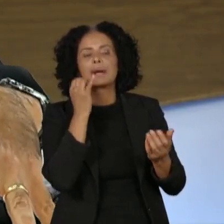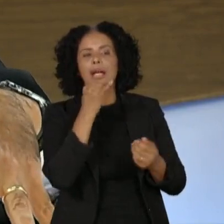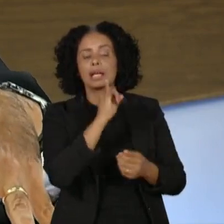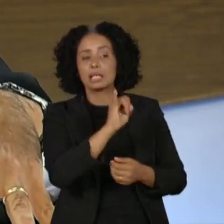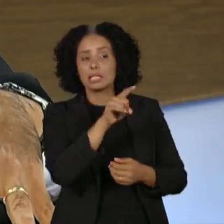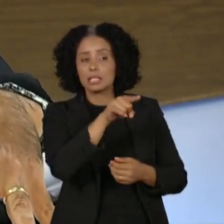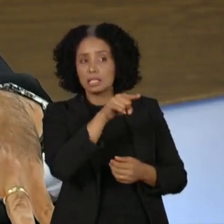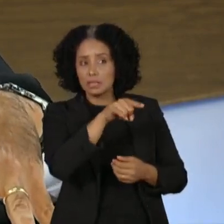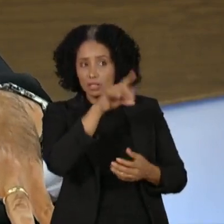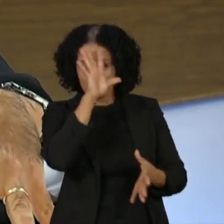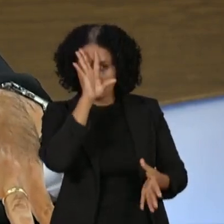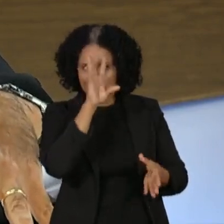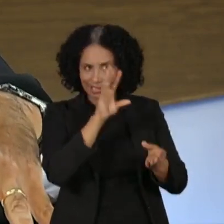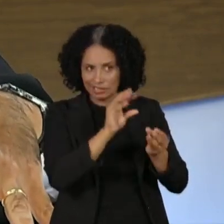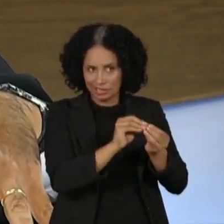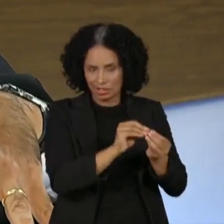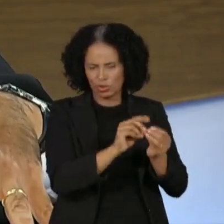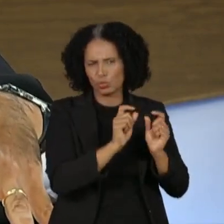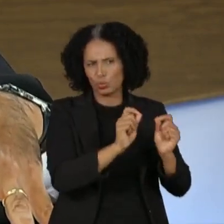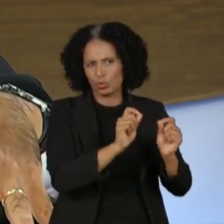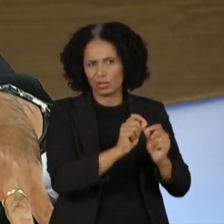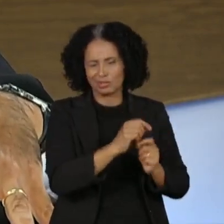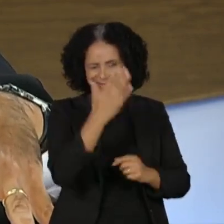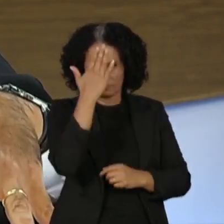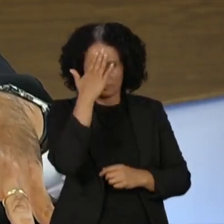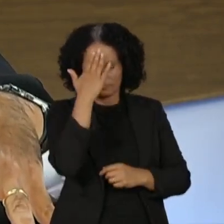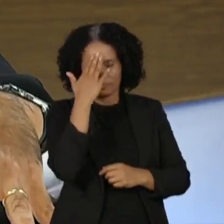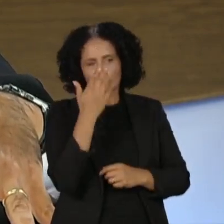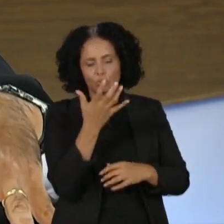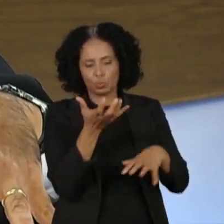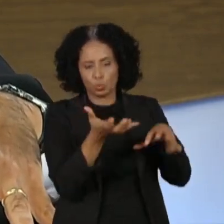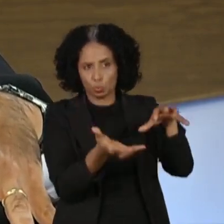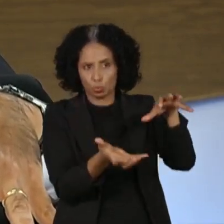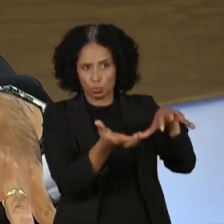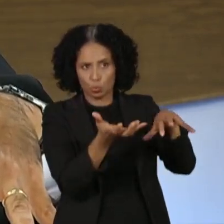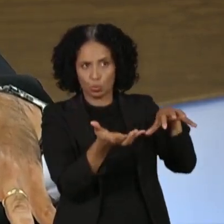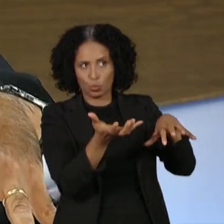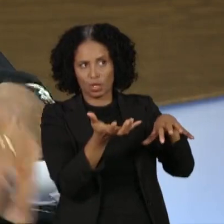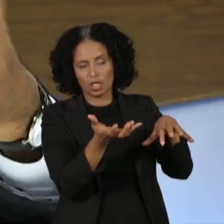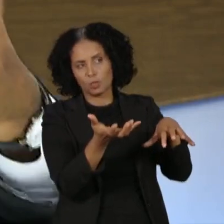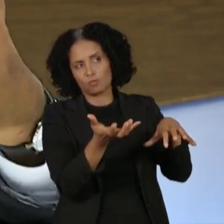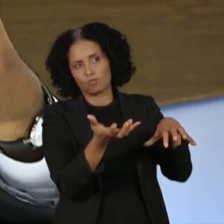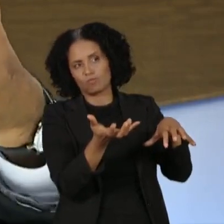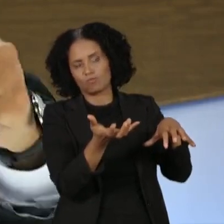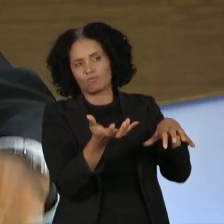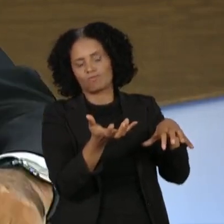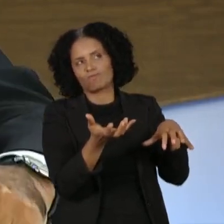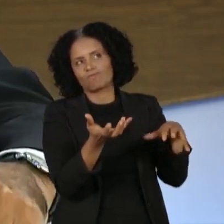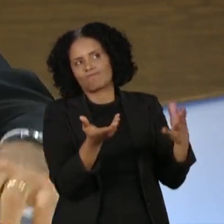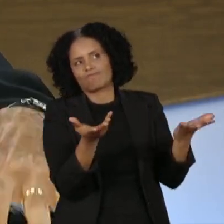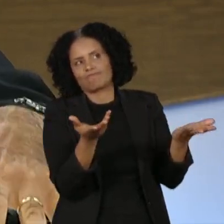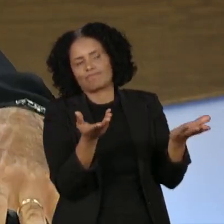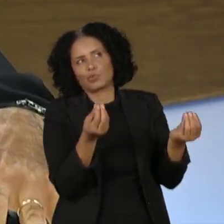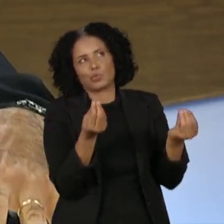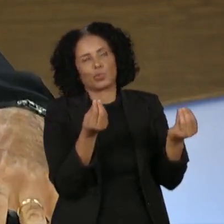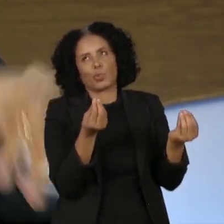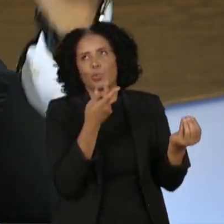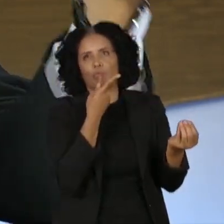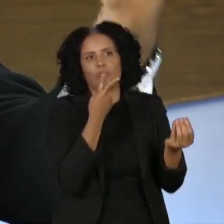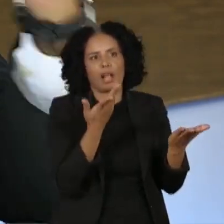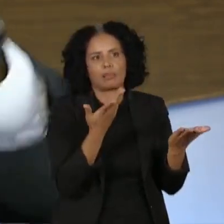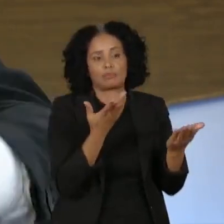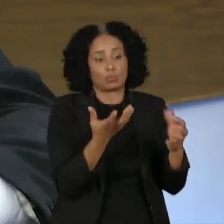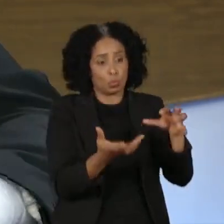pode se refletir também num congresso mais, como é eu vou dizer, um